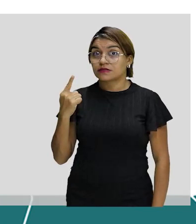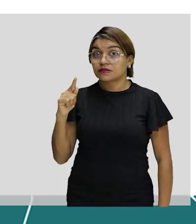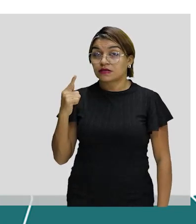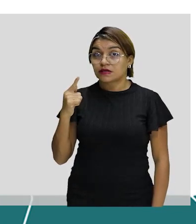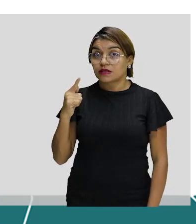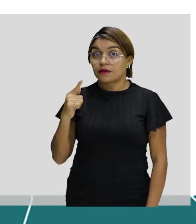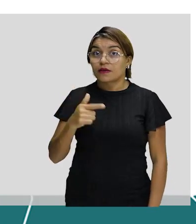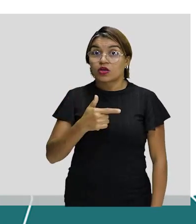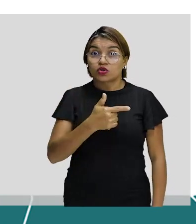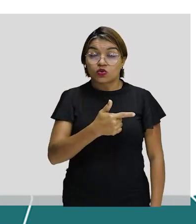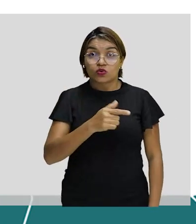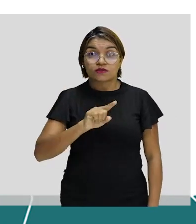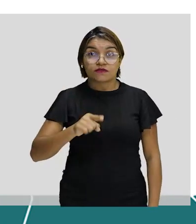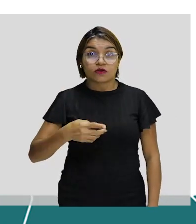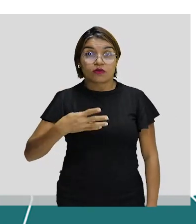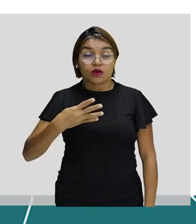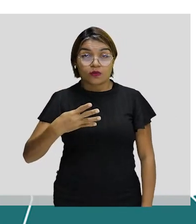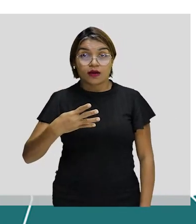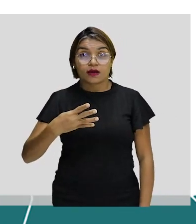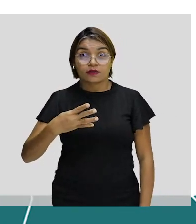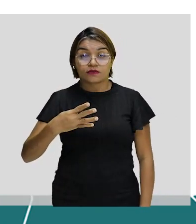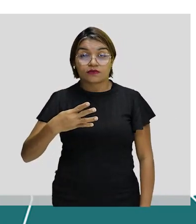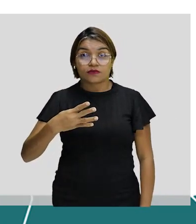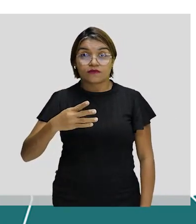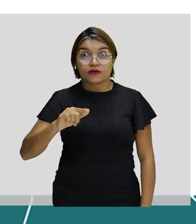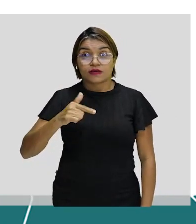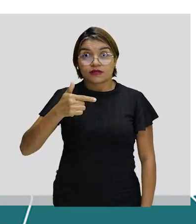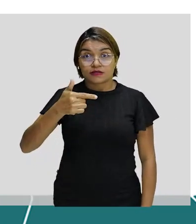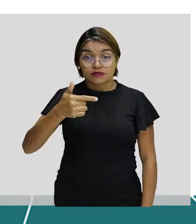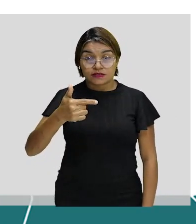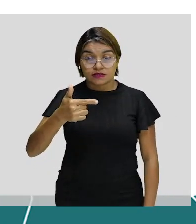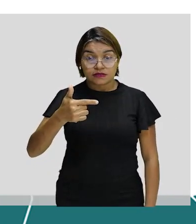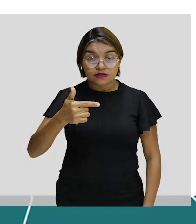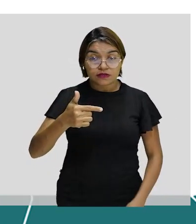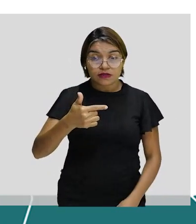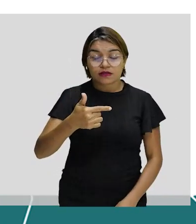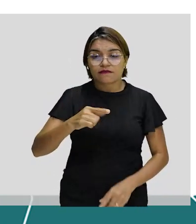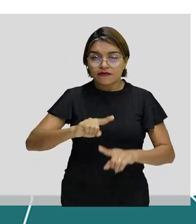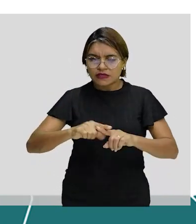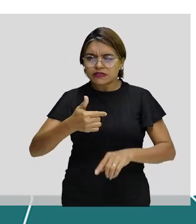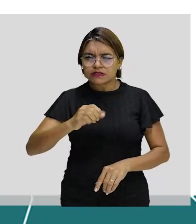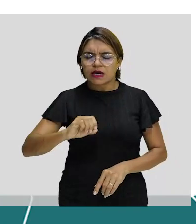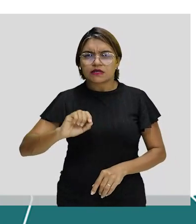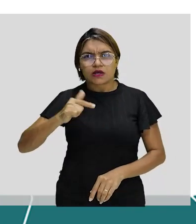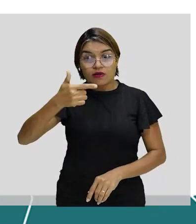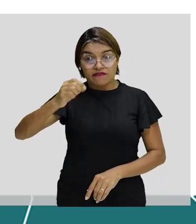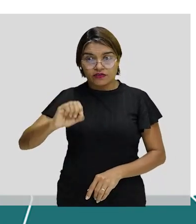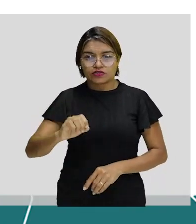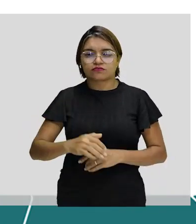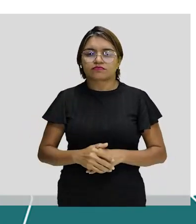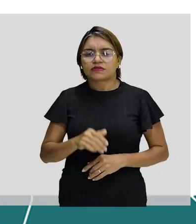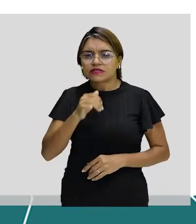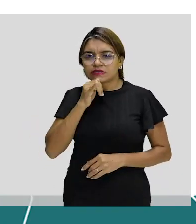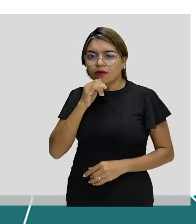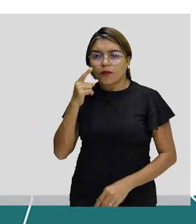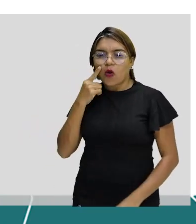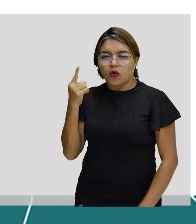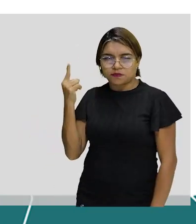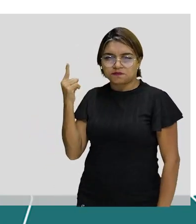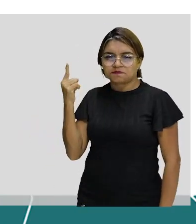,4 vezes 10 elevado a 20 moléculas. Aquele C6H12O6 é